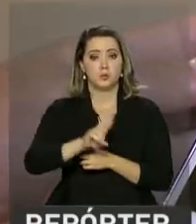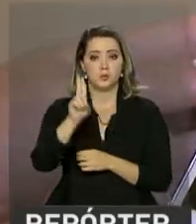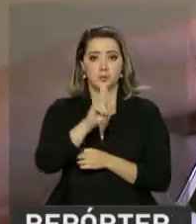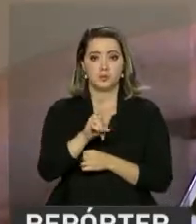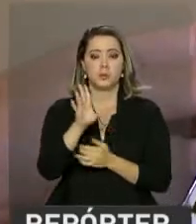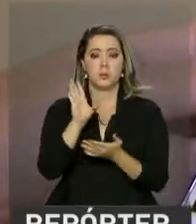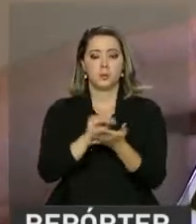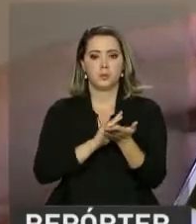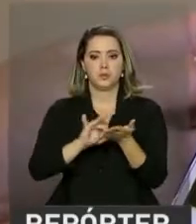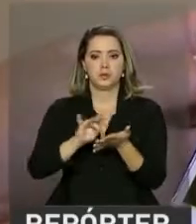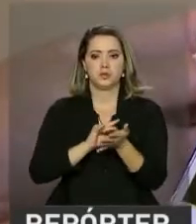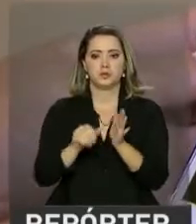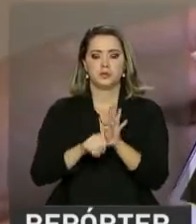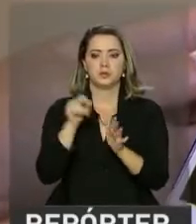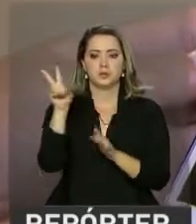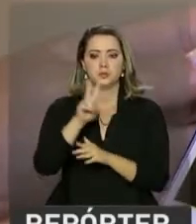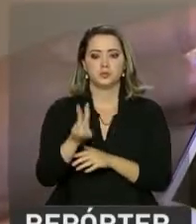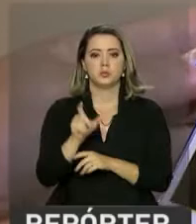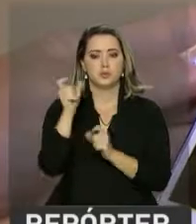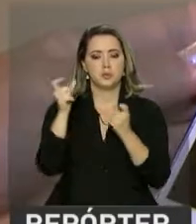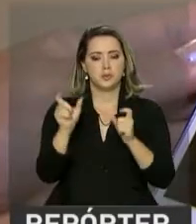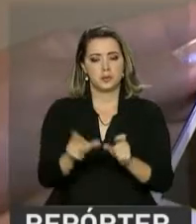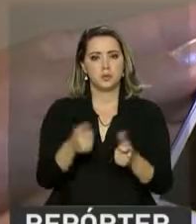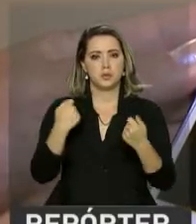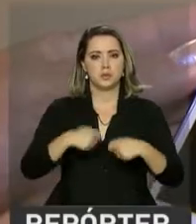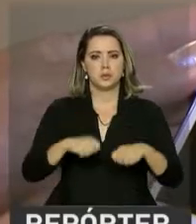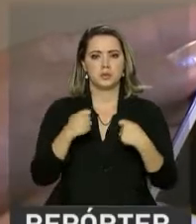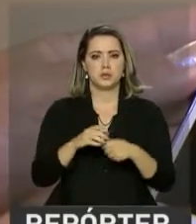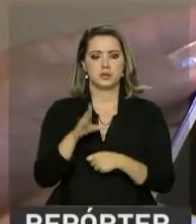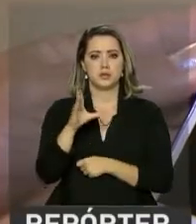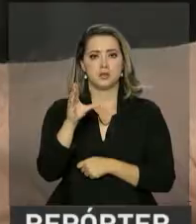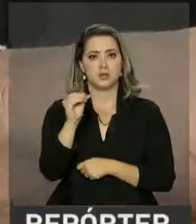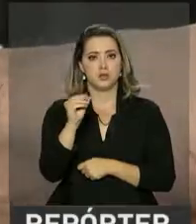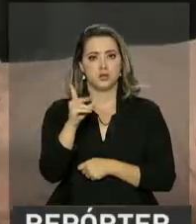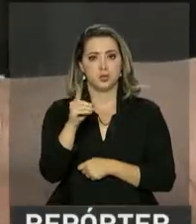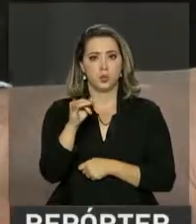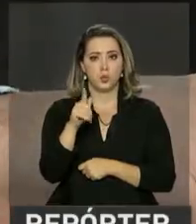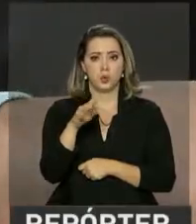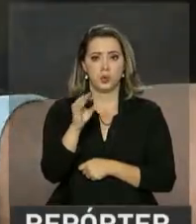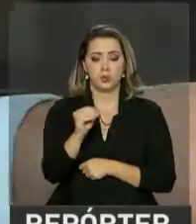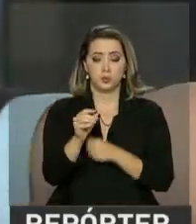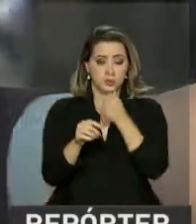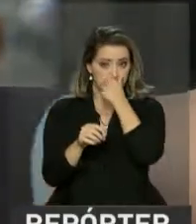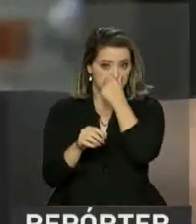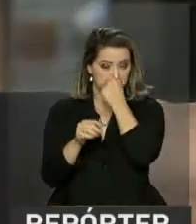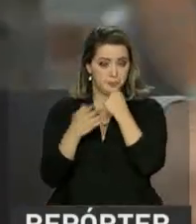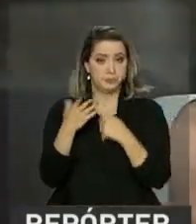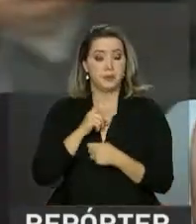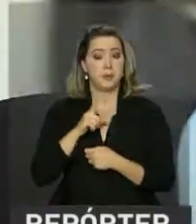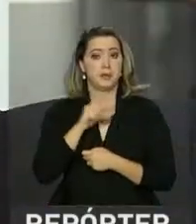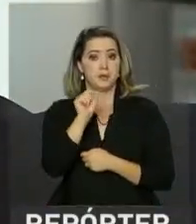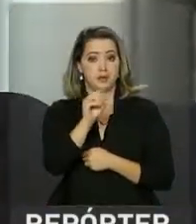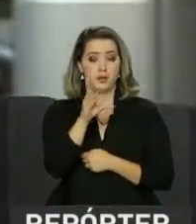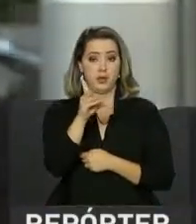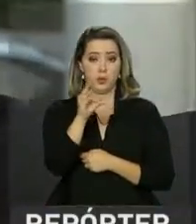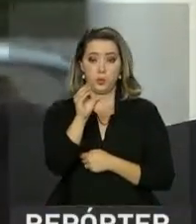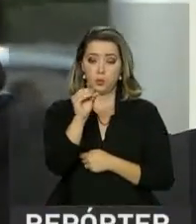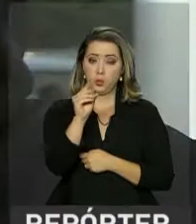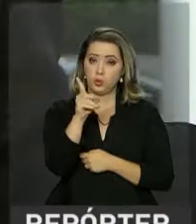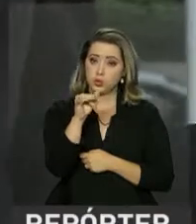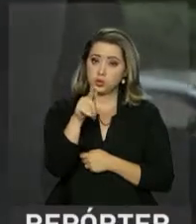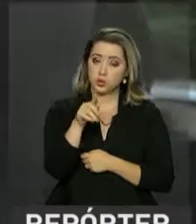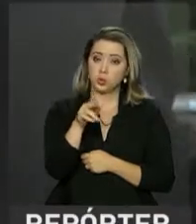aplicativo pela primeira vez, o trabalhador precisa de um código de acesso. Para obter o QR Code, que é o código de acesso ao